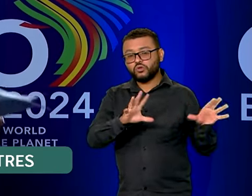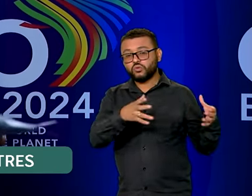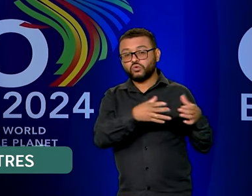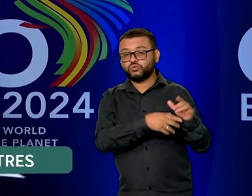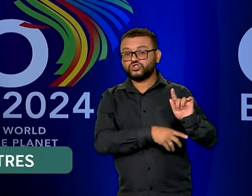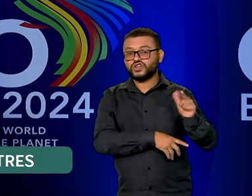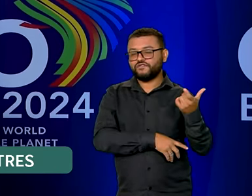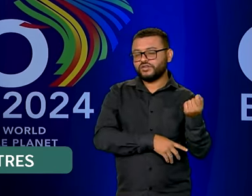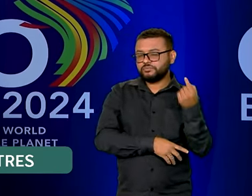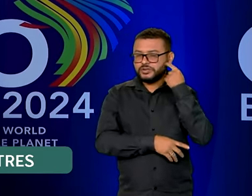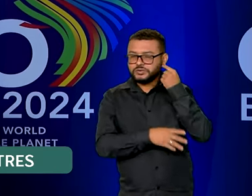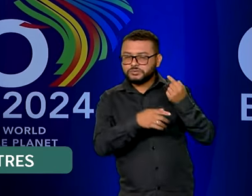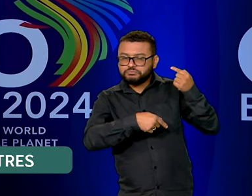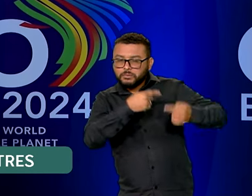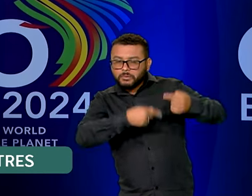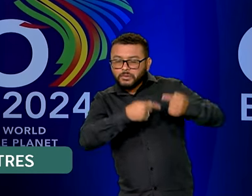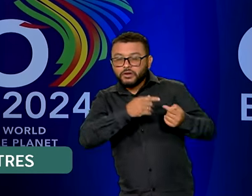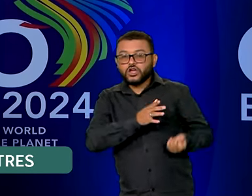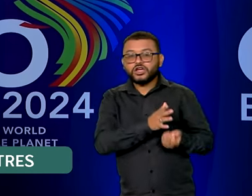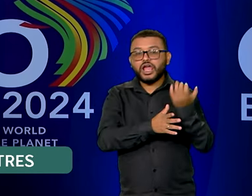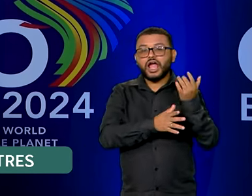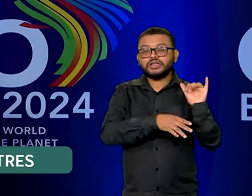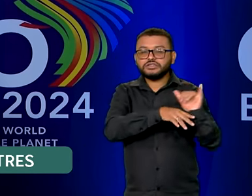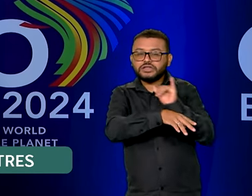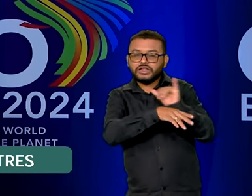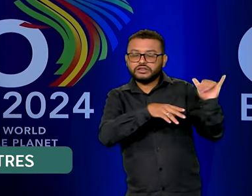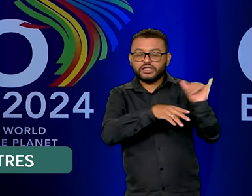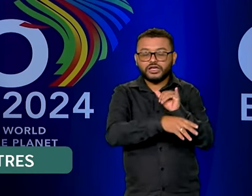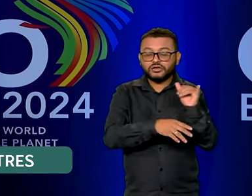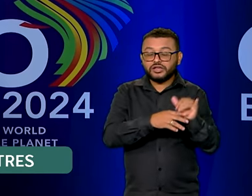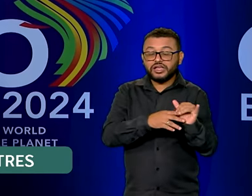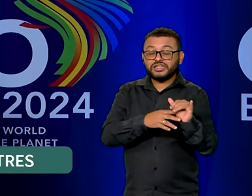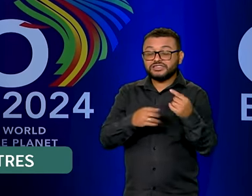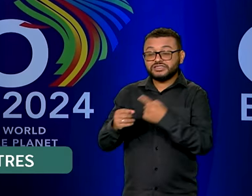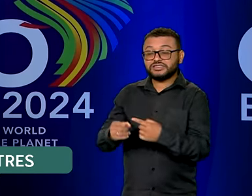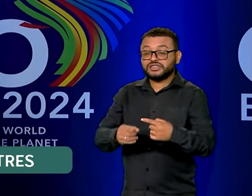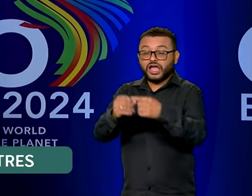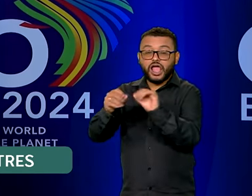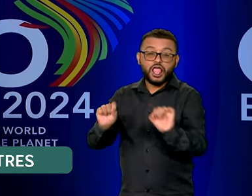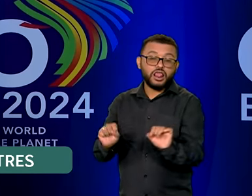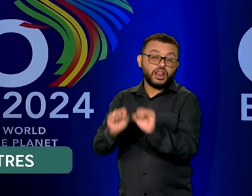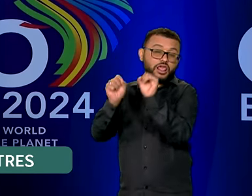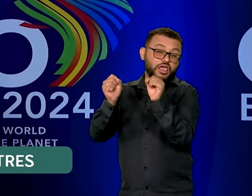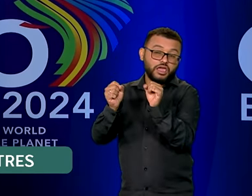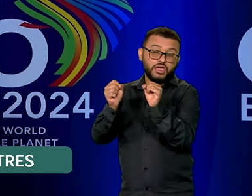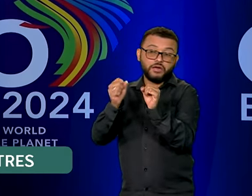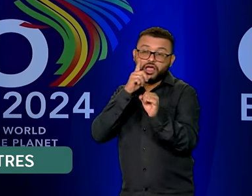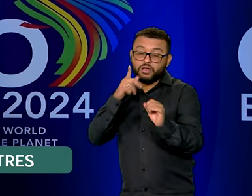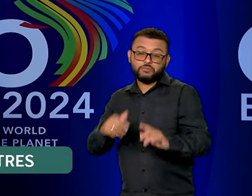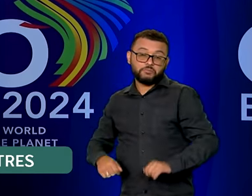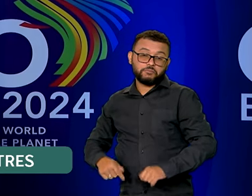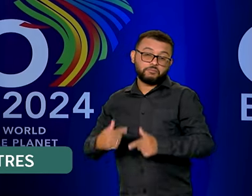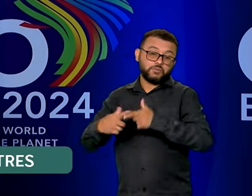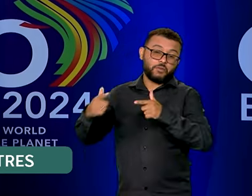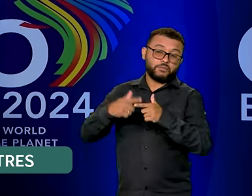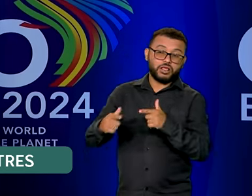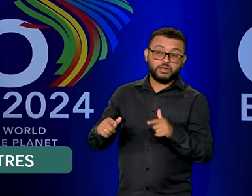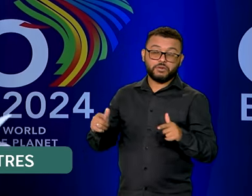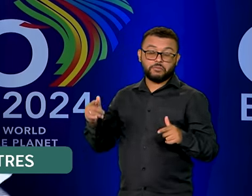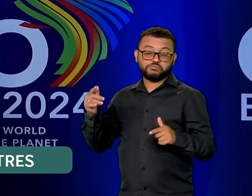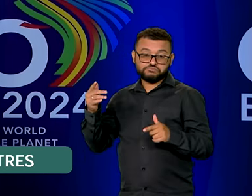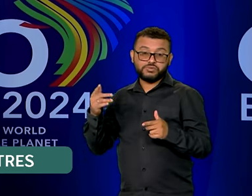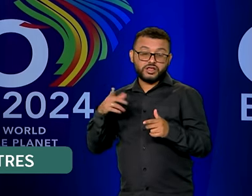estratégias para a reconstrução das cidades que são afetadas por desastres naturais. Os